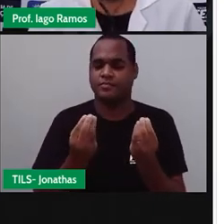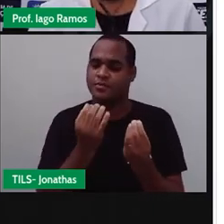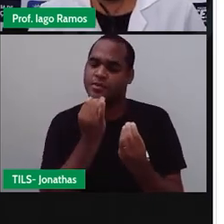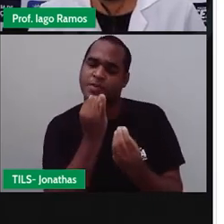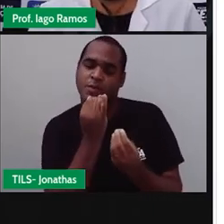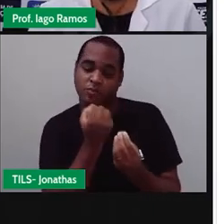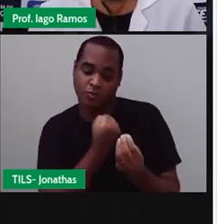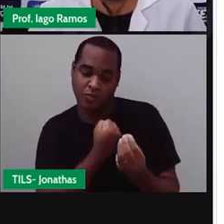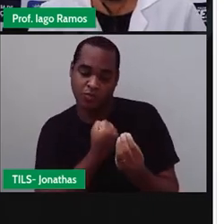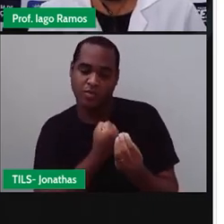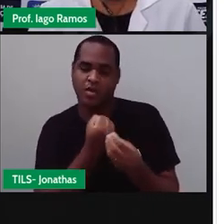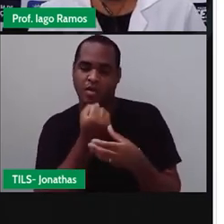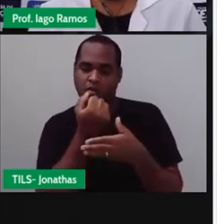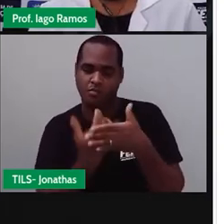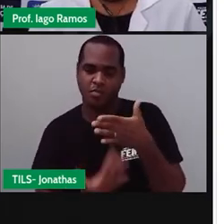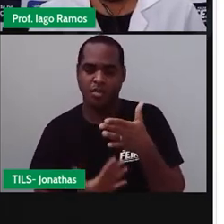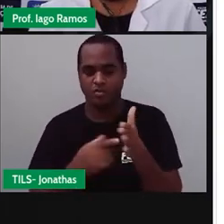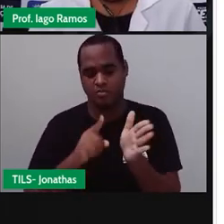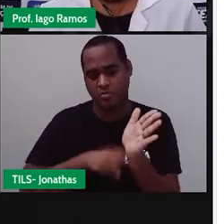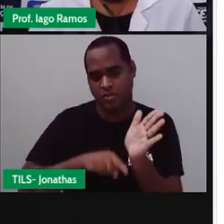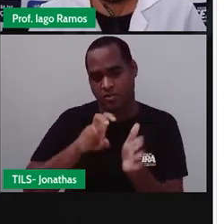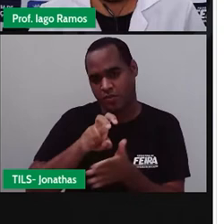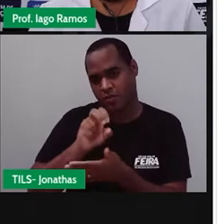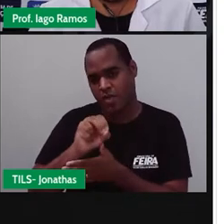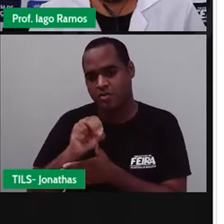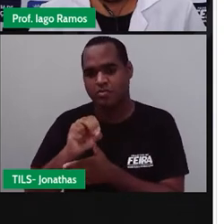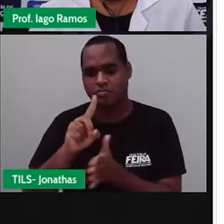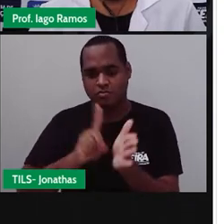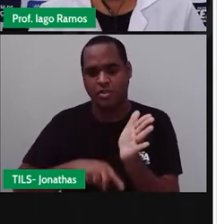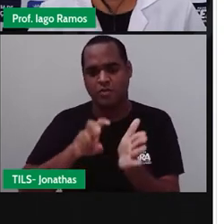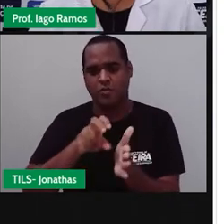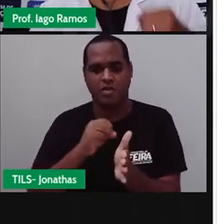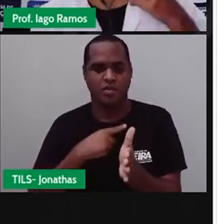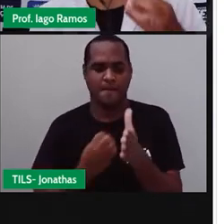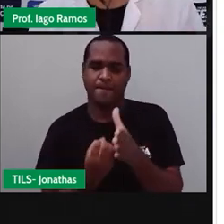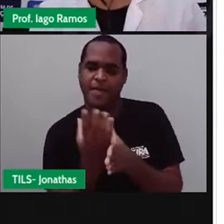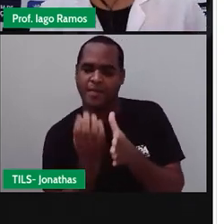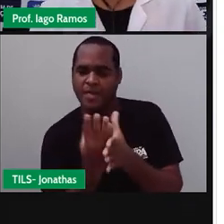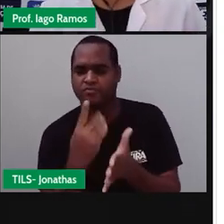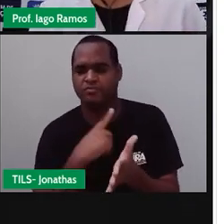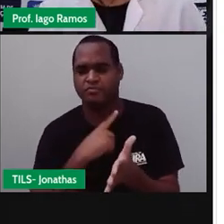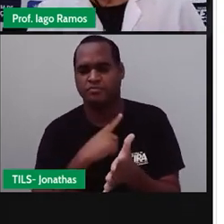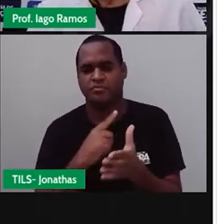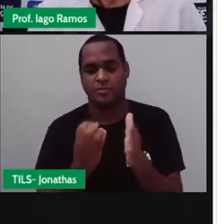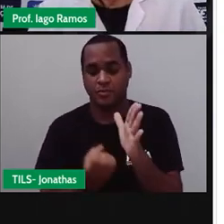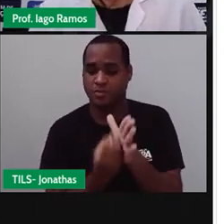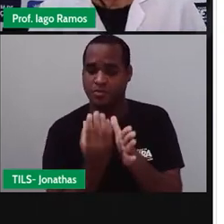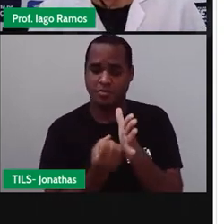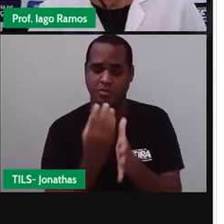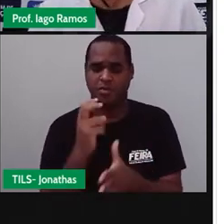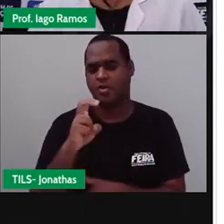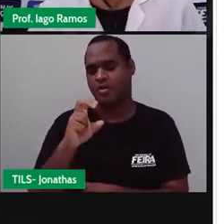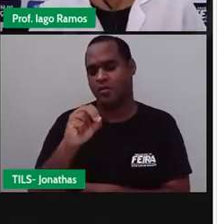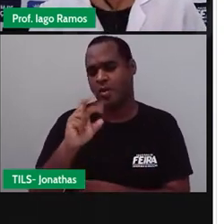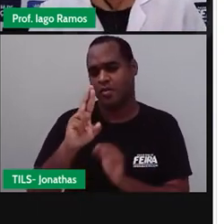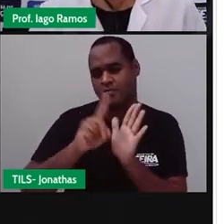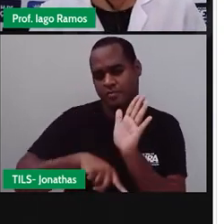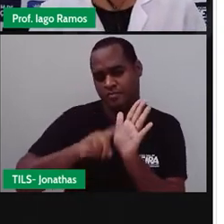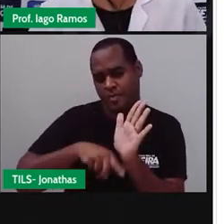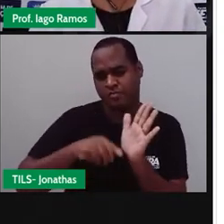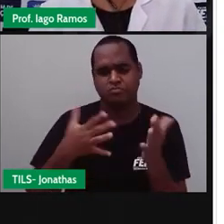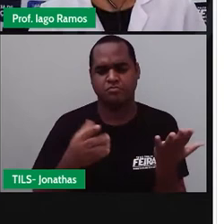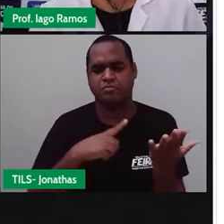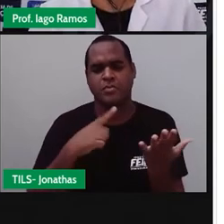números menos 50 aparece aqui? Aparece dois números menos 50. Então